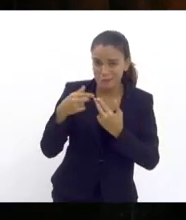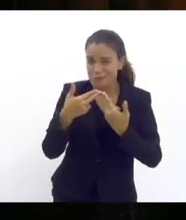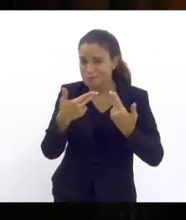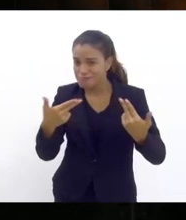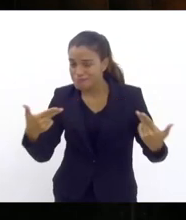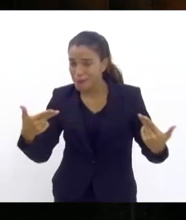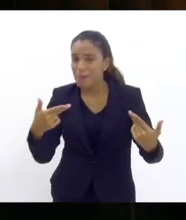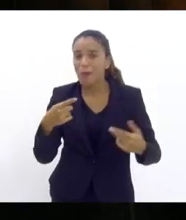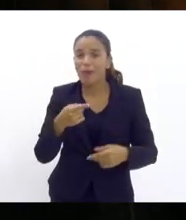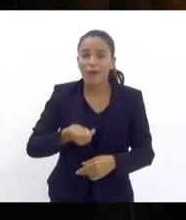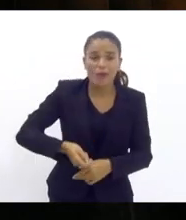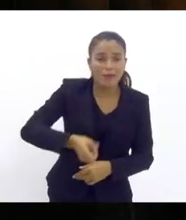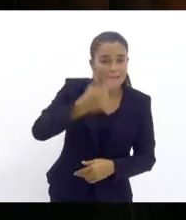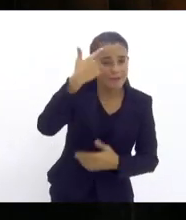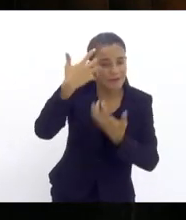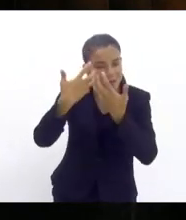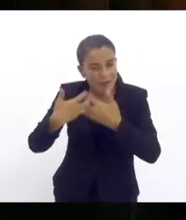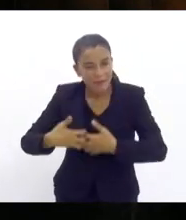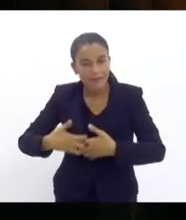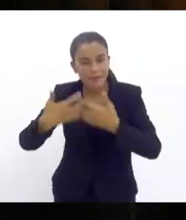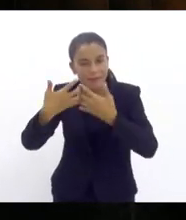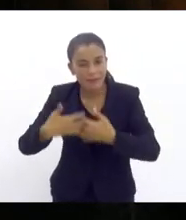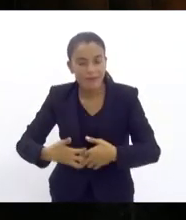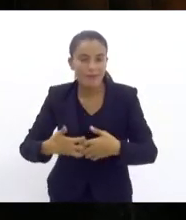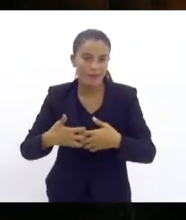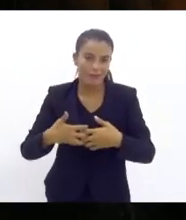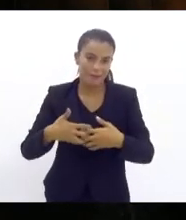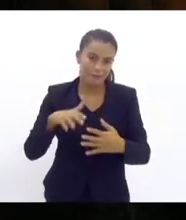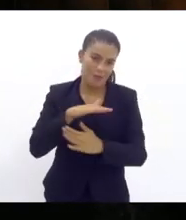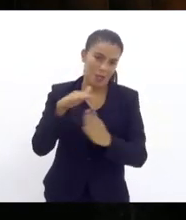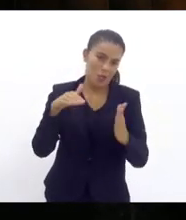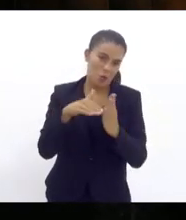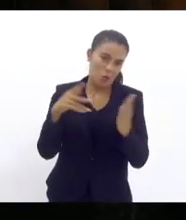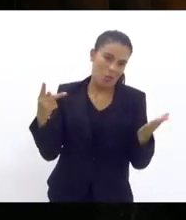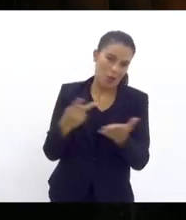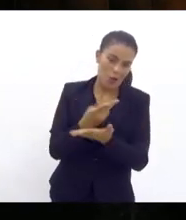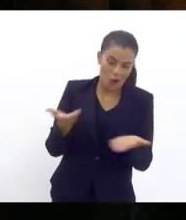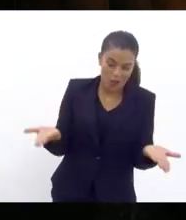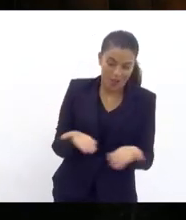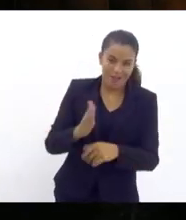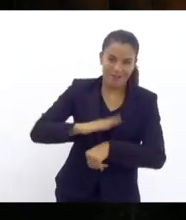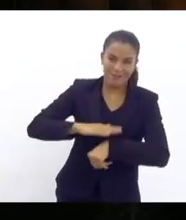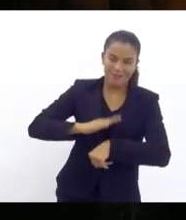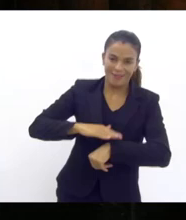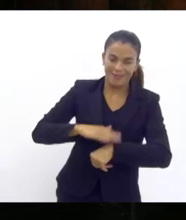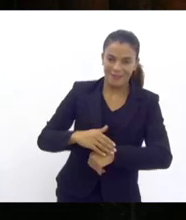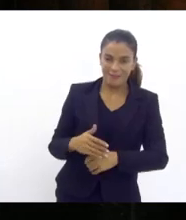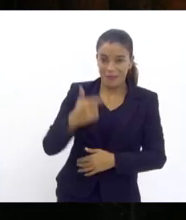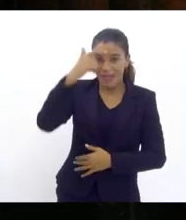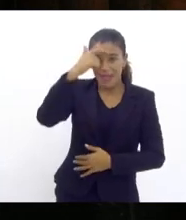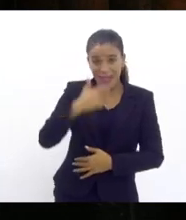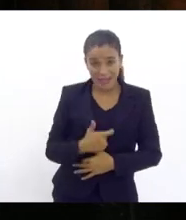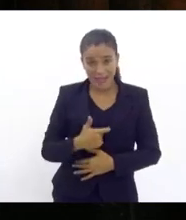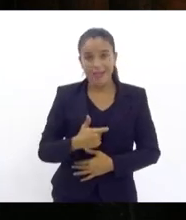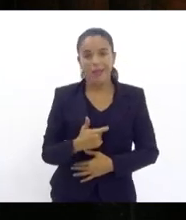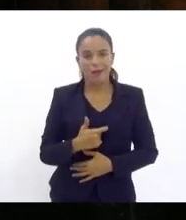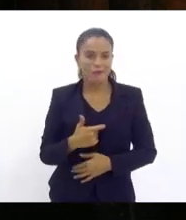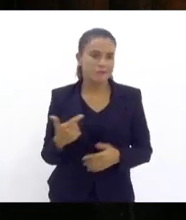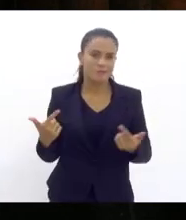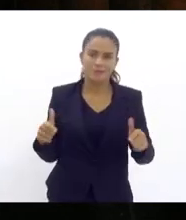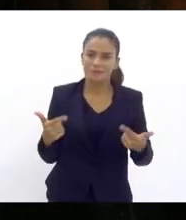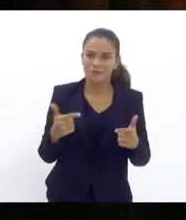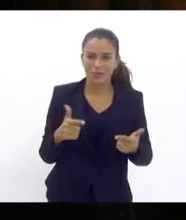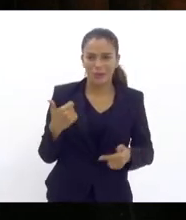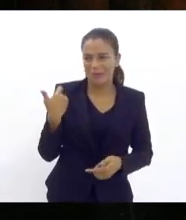luz em tudo que está acontecendo eu não tenho nem